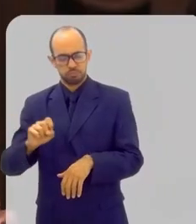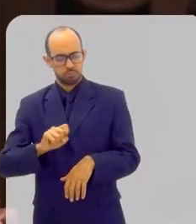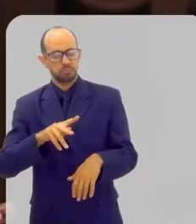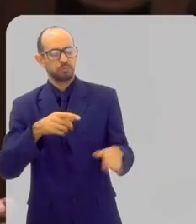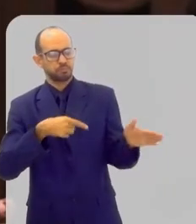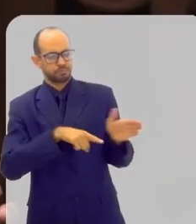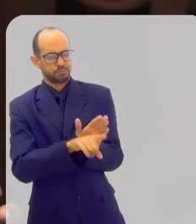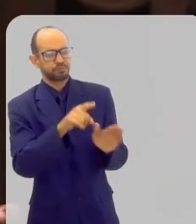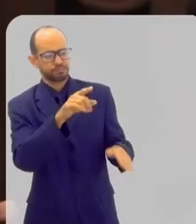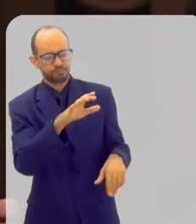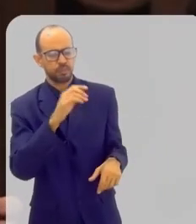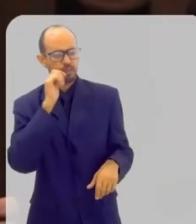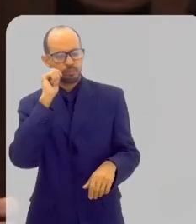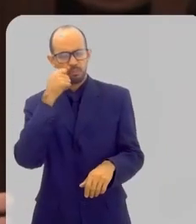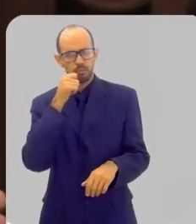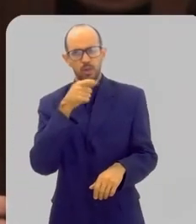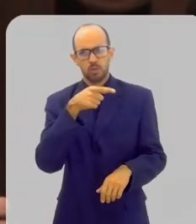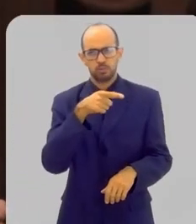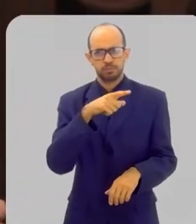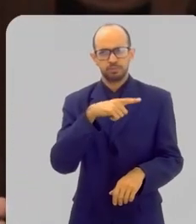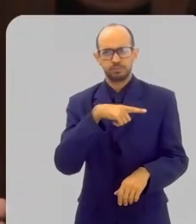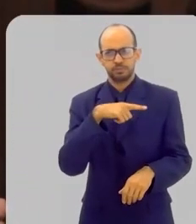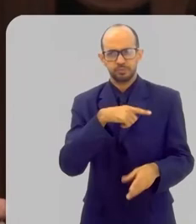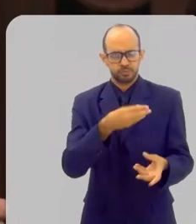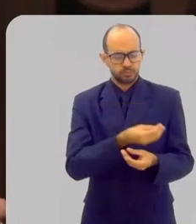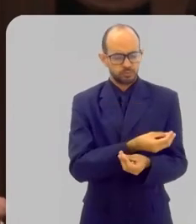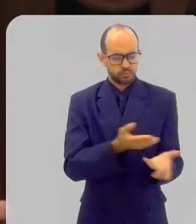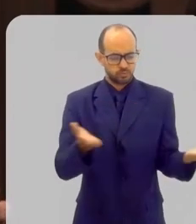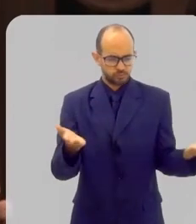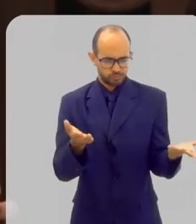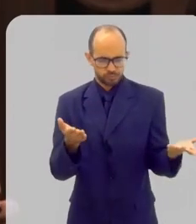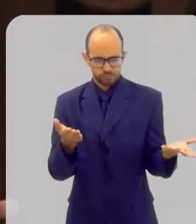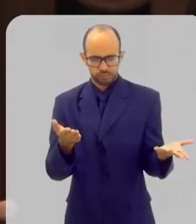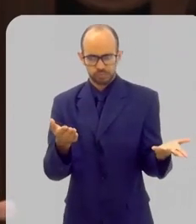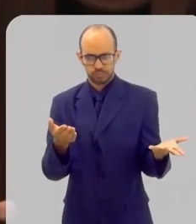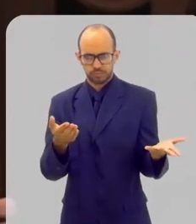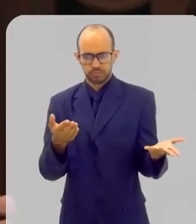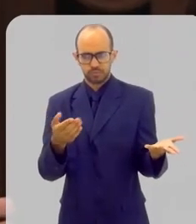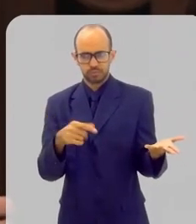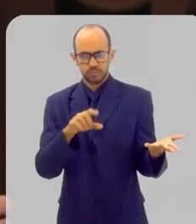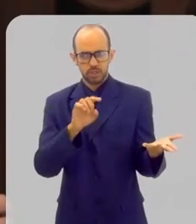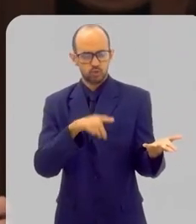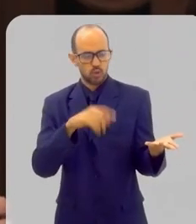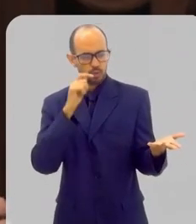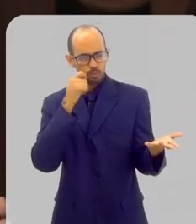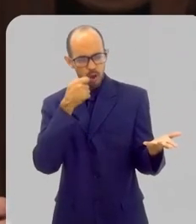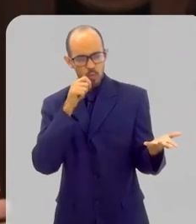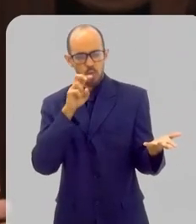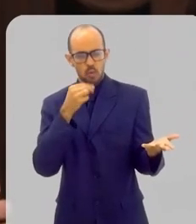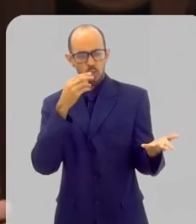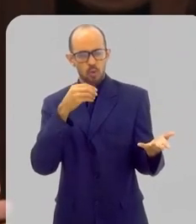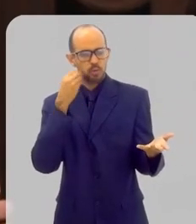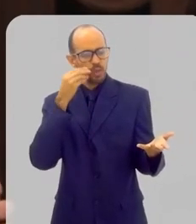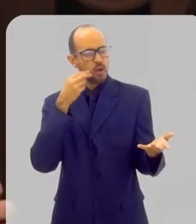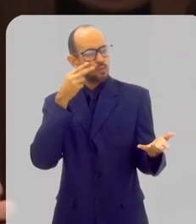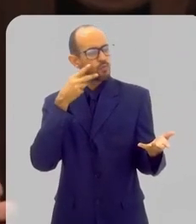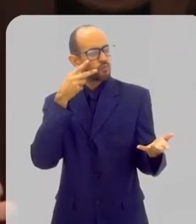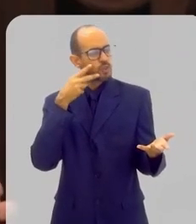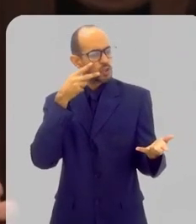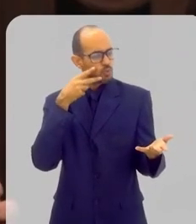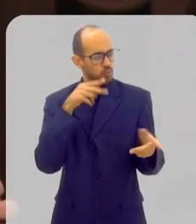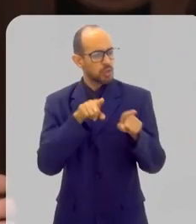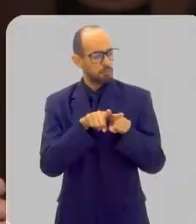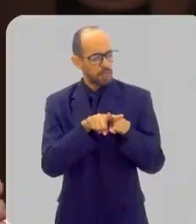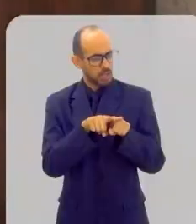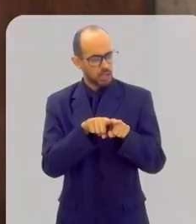pergunta, esse pão, quando ele é dado às pessoas, ele é só o pão ou ele é molhado ao vinho?